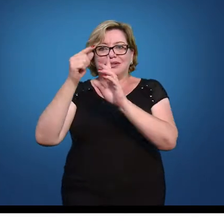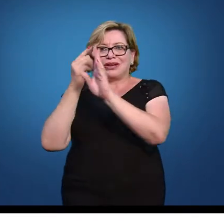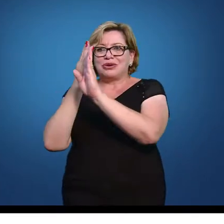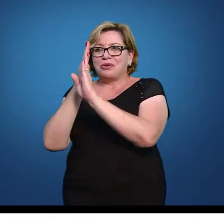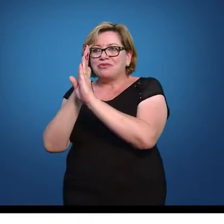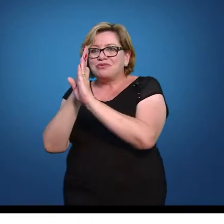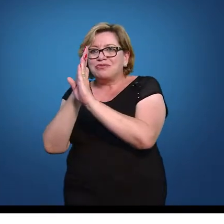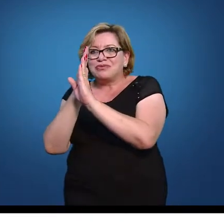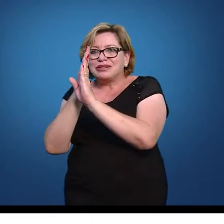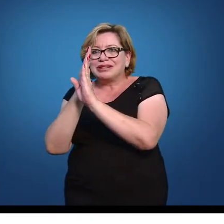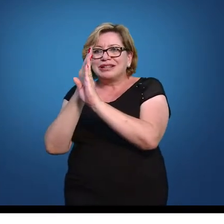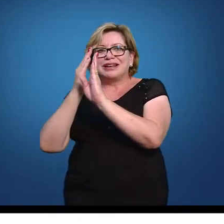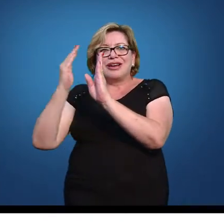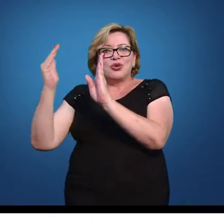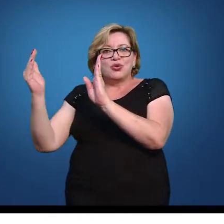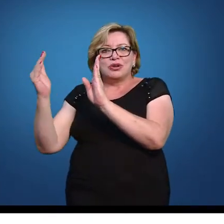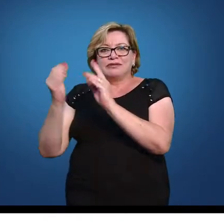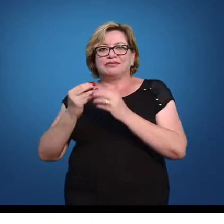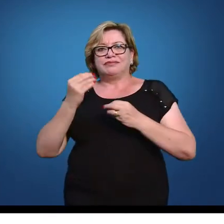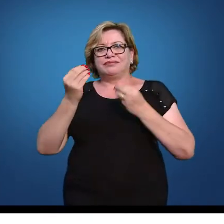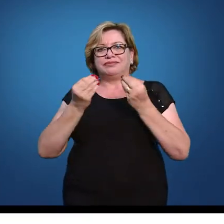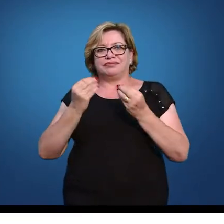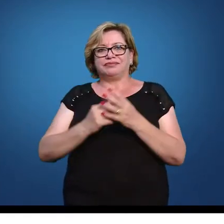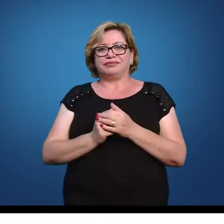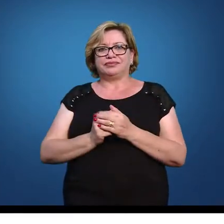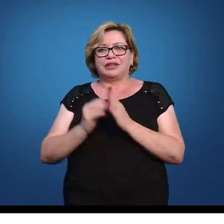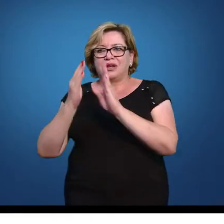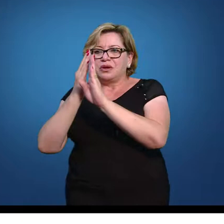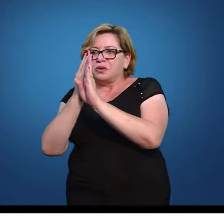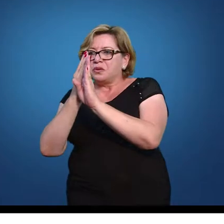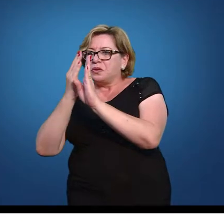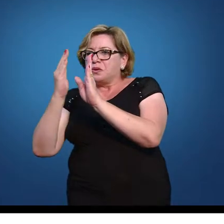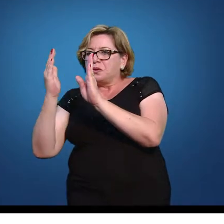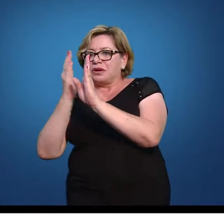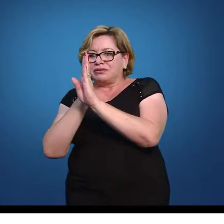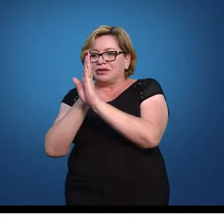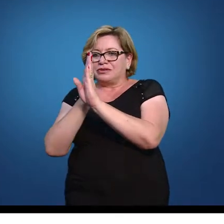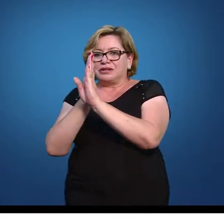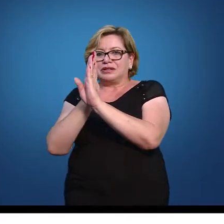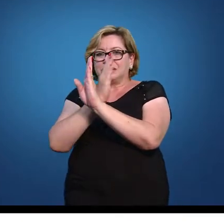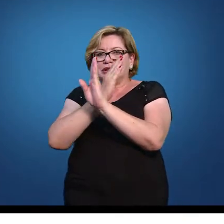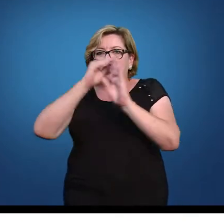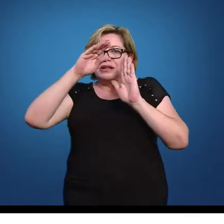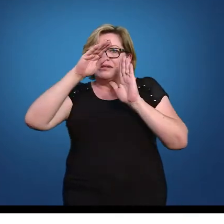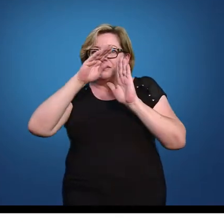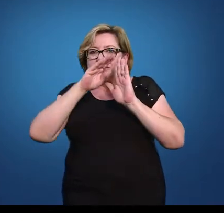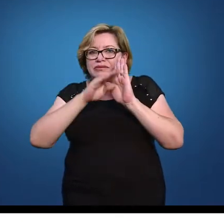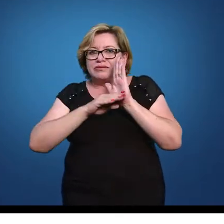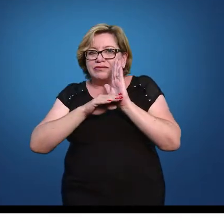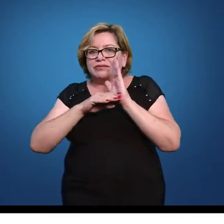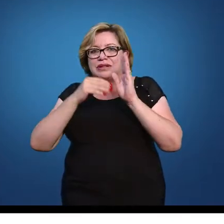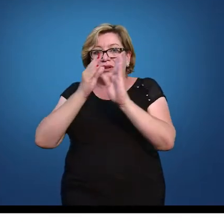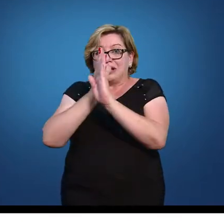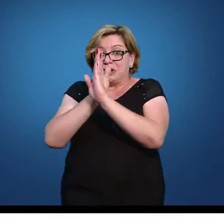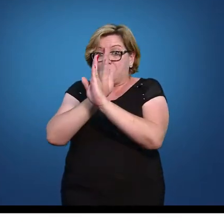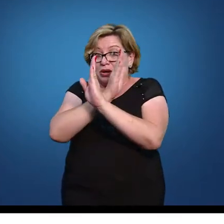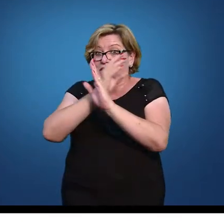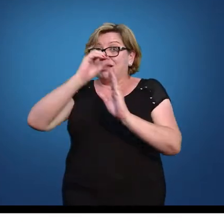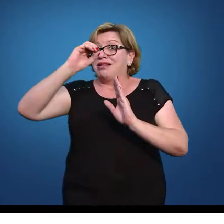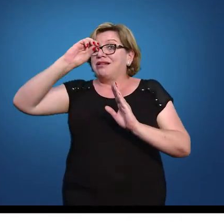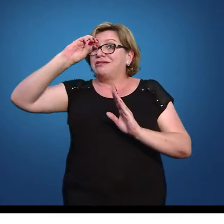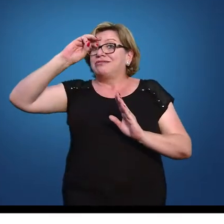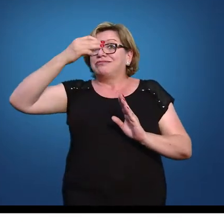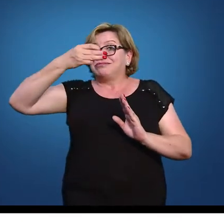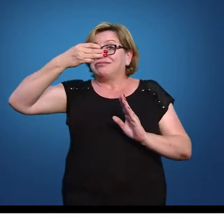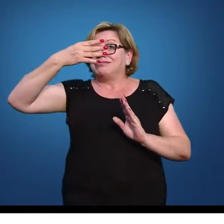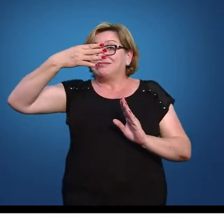Só que você vai descobrir que esse pedacinho aqui, esse pedaço aqui, é ele que vale 0,5. 0,4,13 como a gente